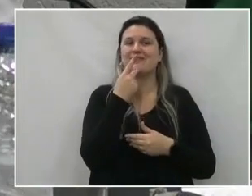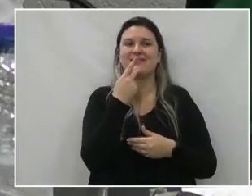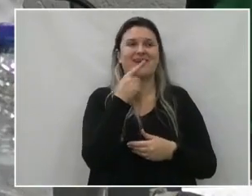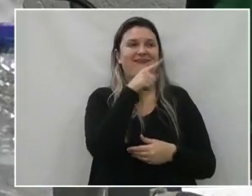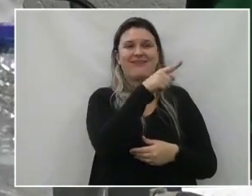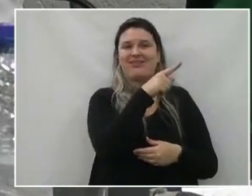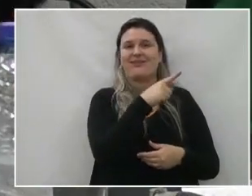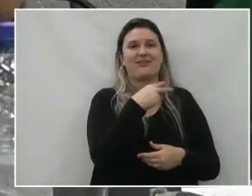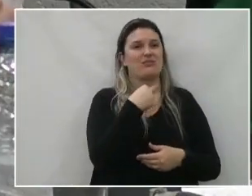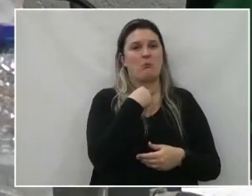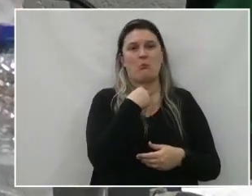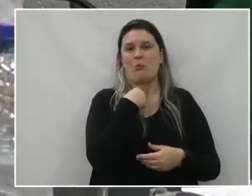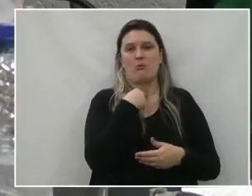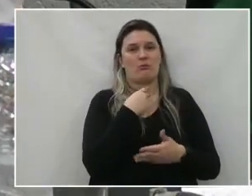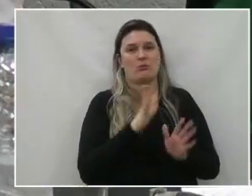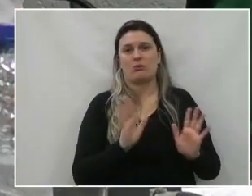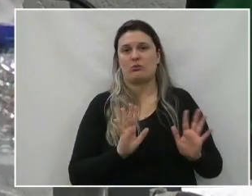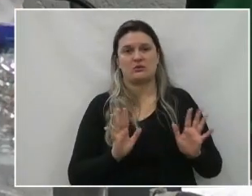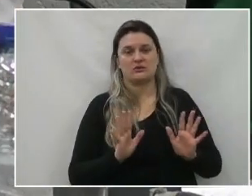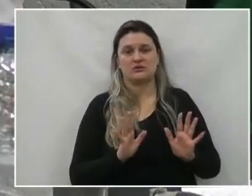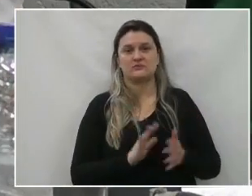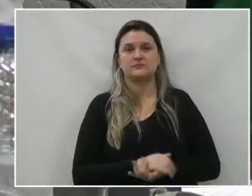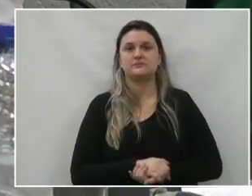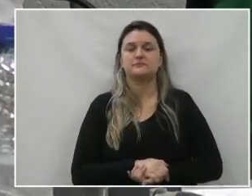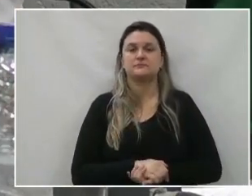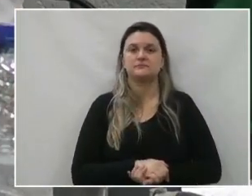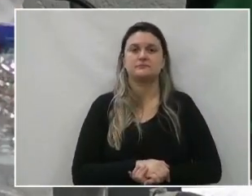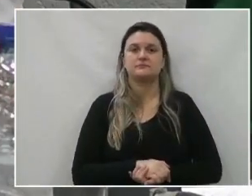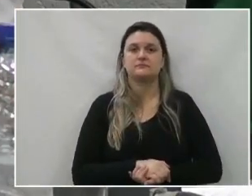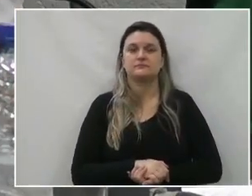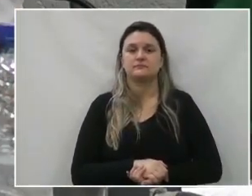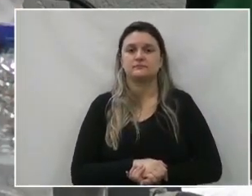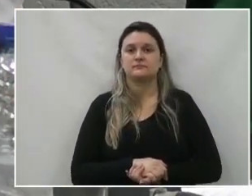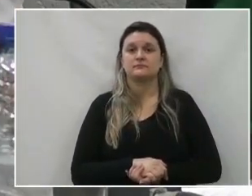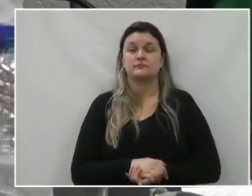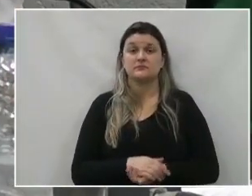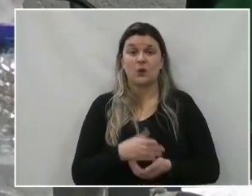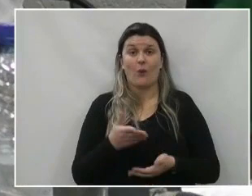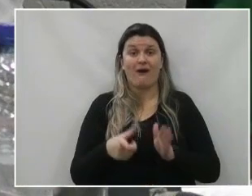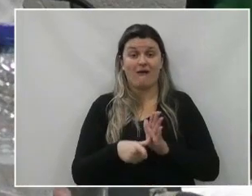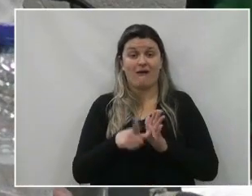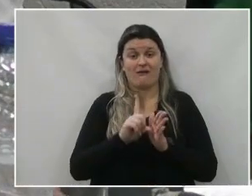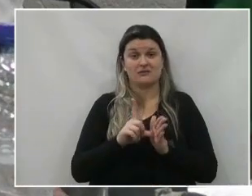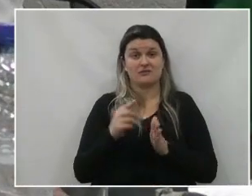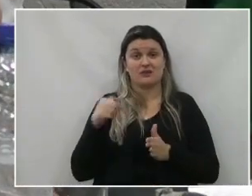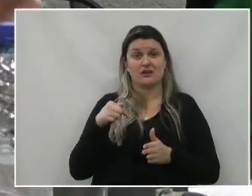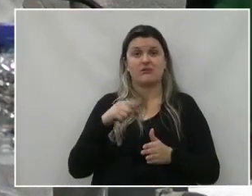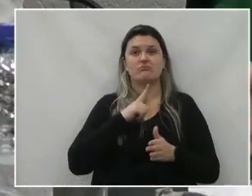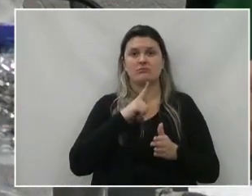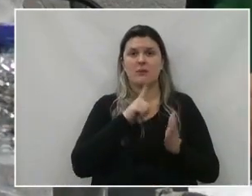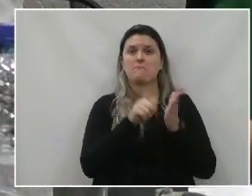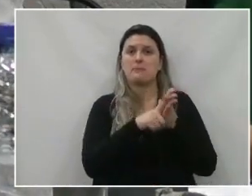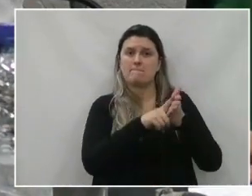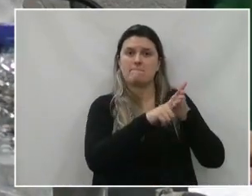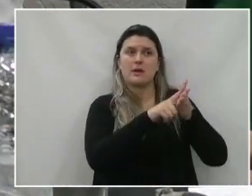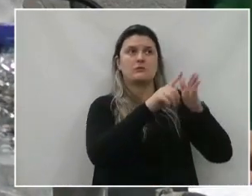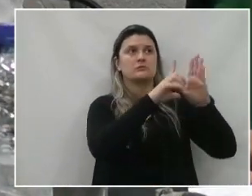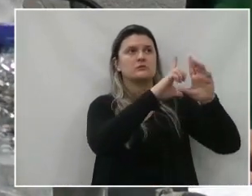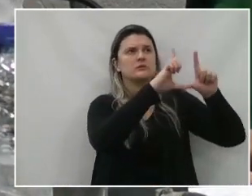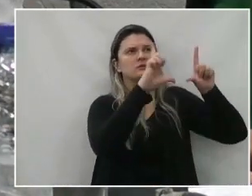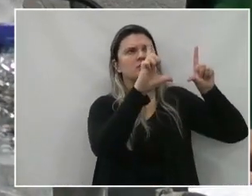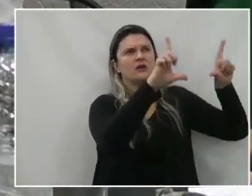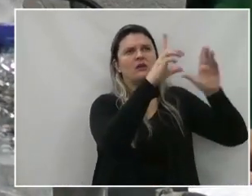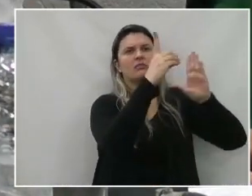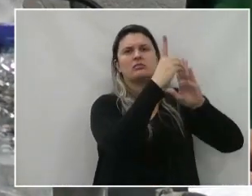sim, lá na esquerda, na direita, e está complicado. Daí eu passei agora, antes de vir para a Câmara, e está lá escrito, decreto